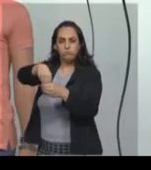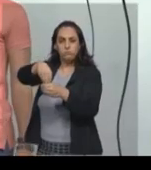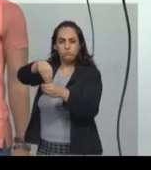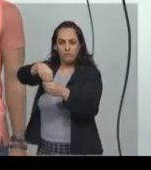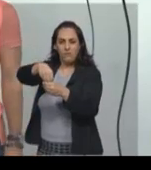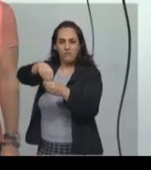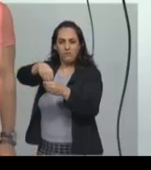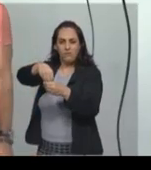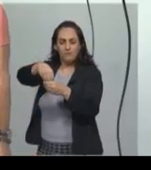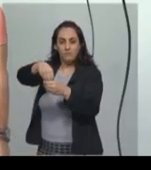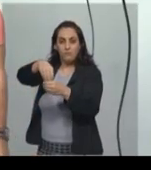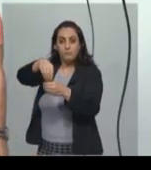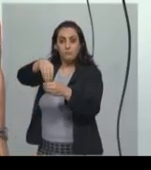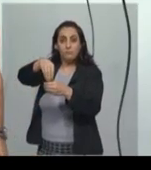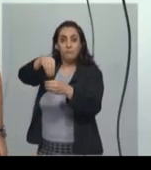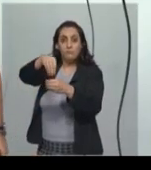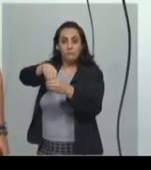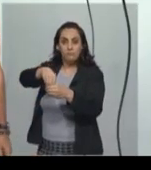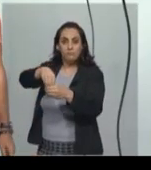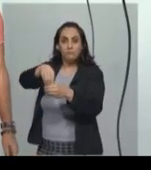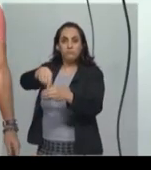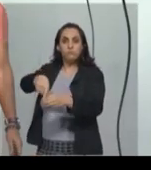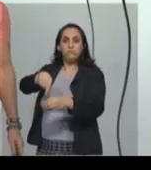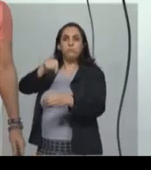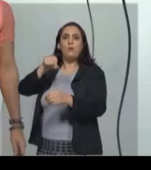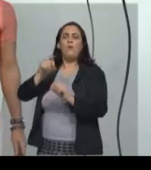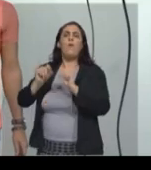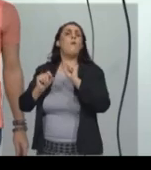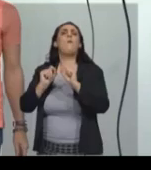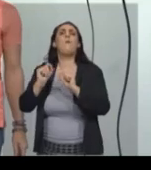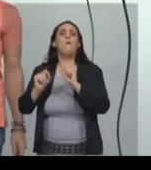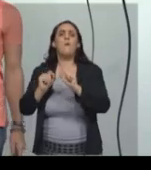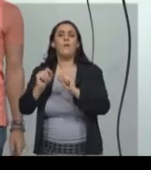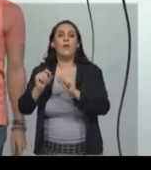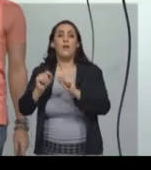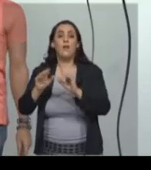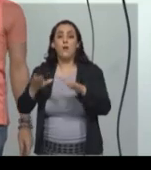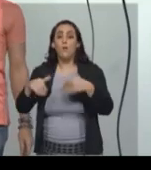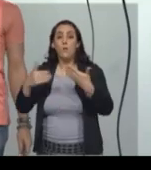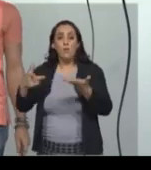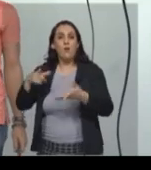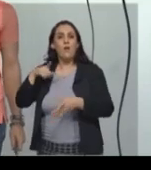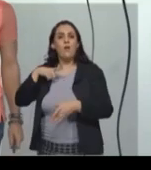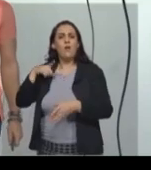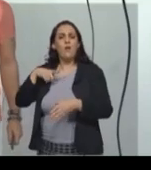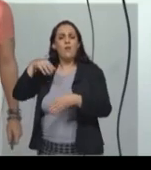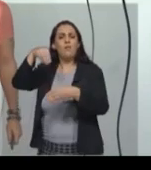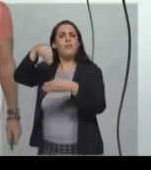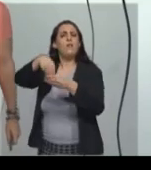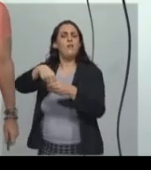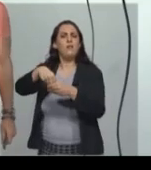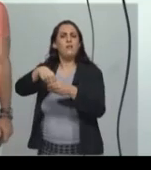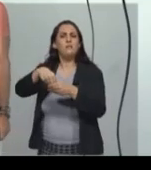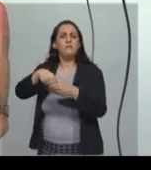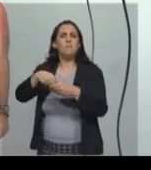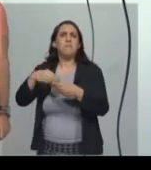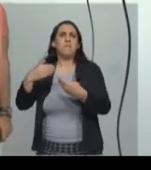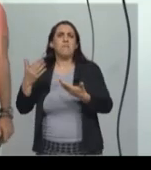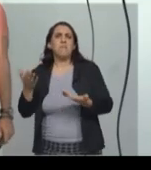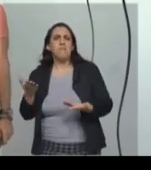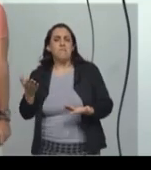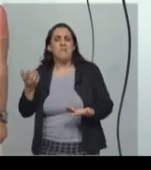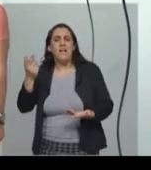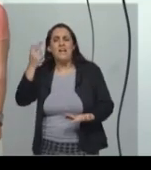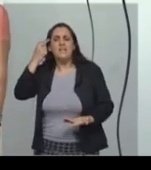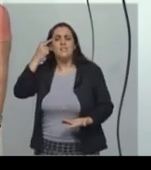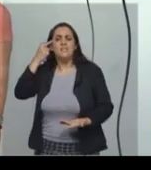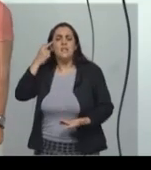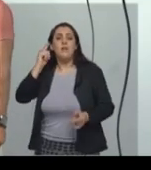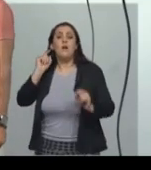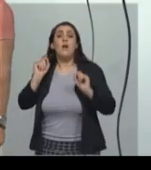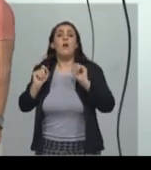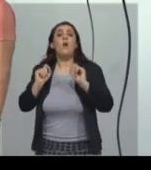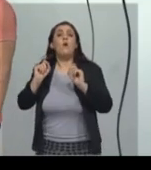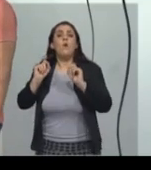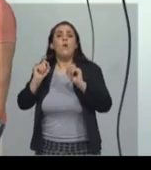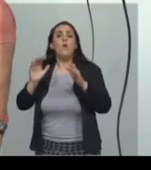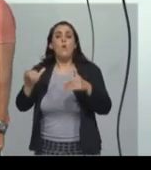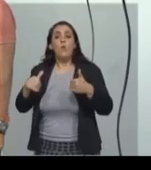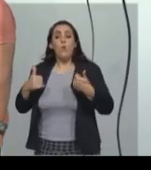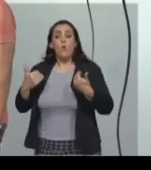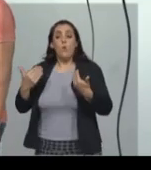eleições municipais. Como que eu sei quando vai ter uma eleição municipal no meu município?